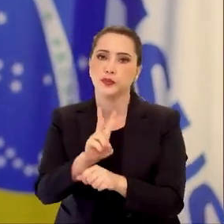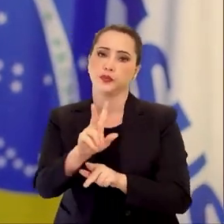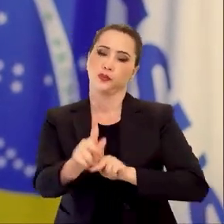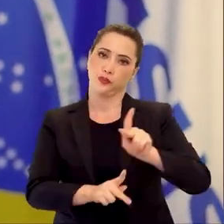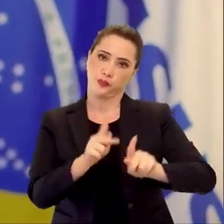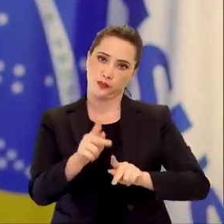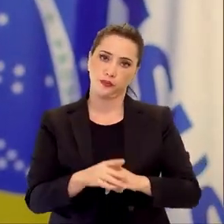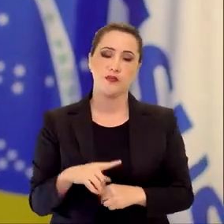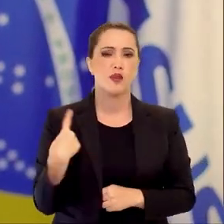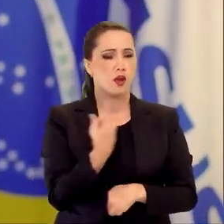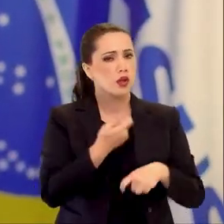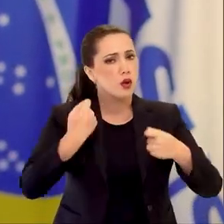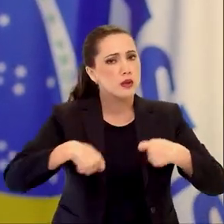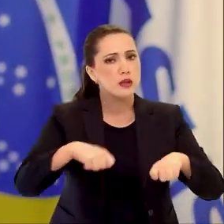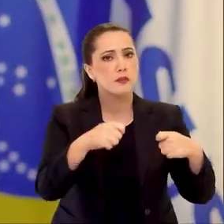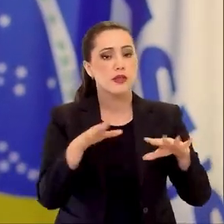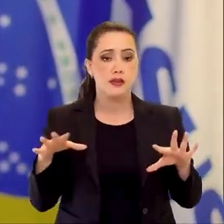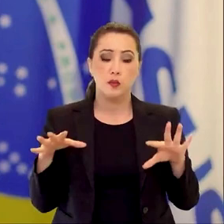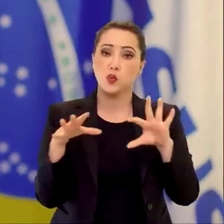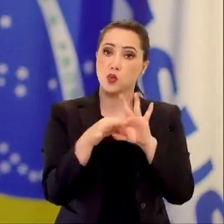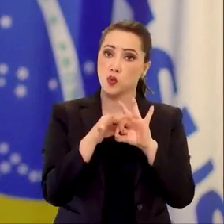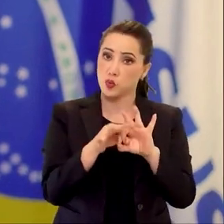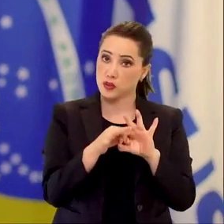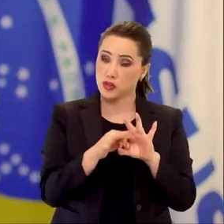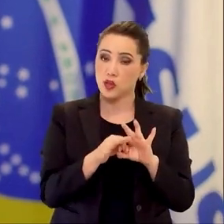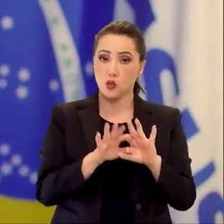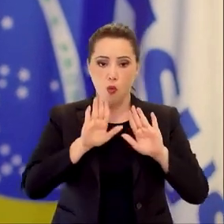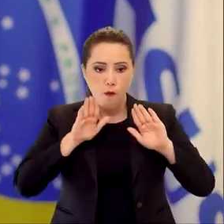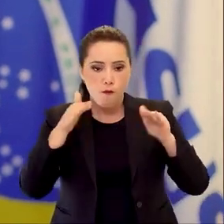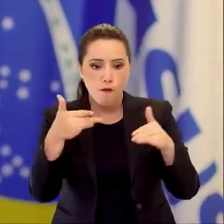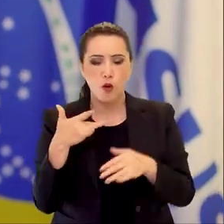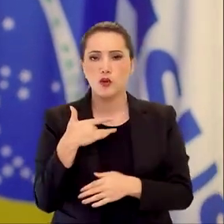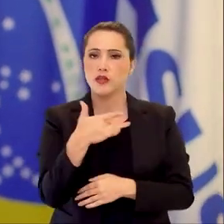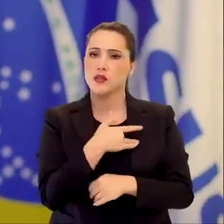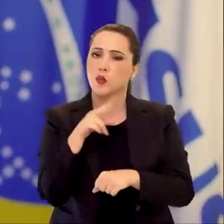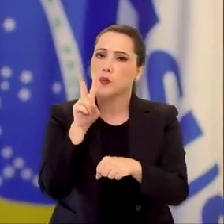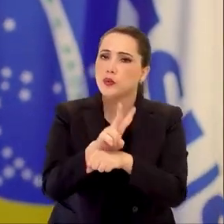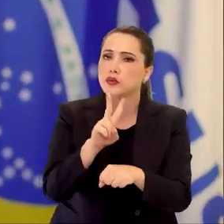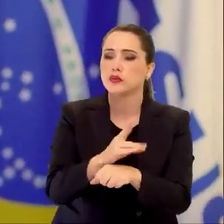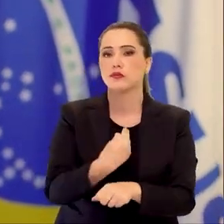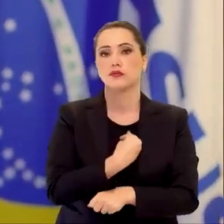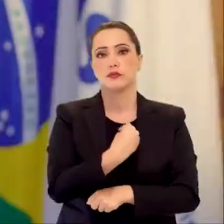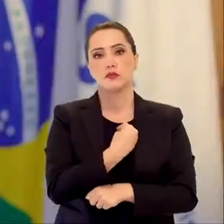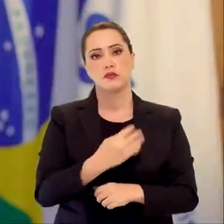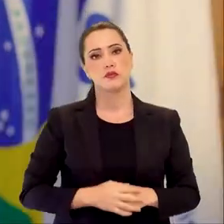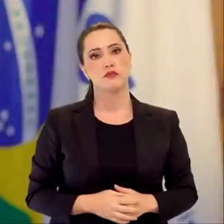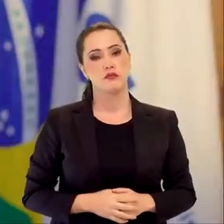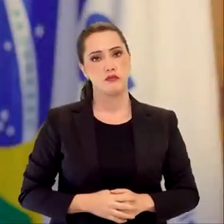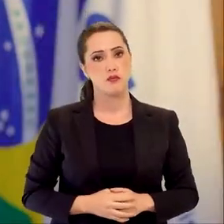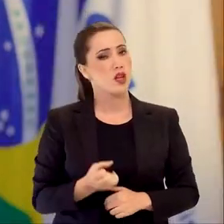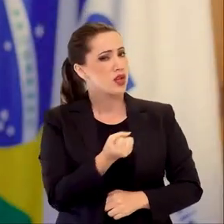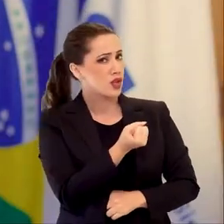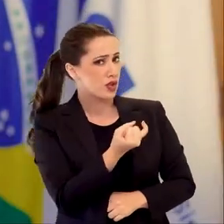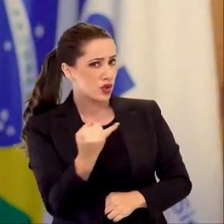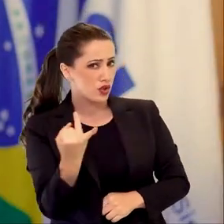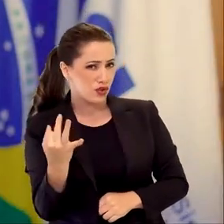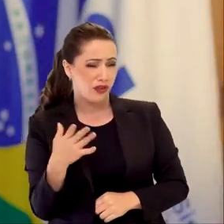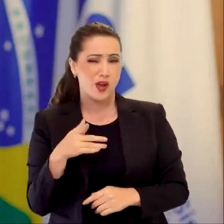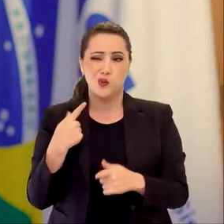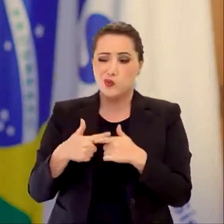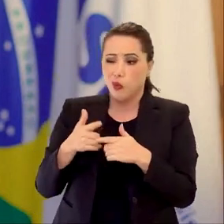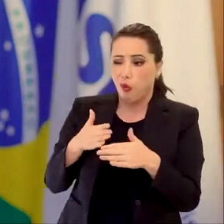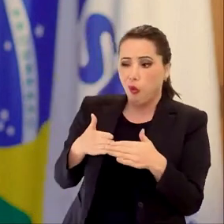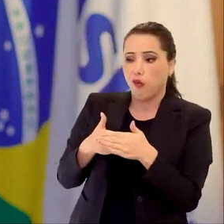população. Precisamos estar unidos pela saúde, em defesa da vida. Muitos foram os